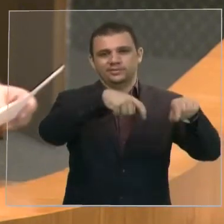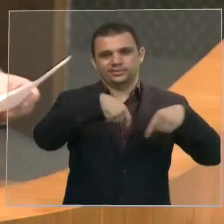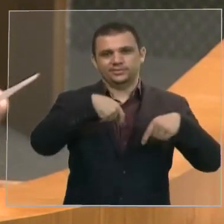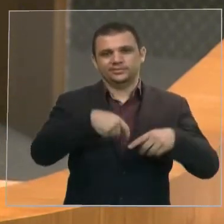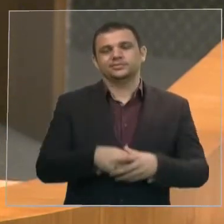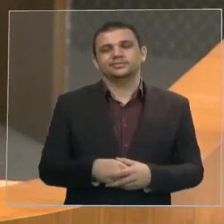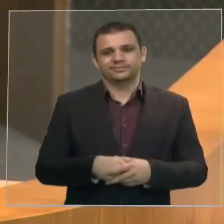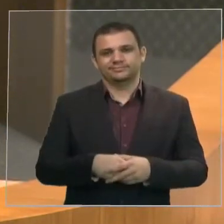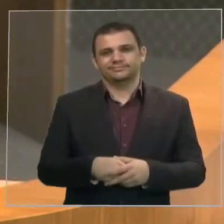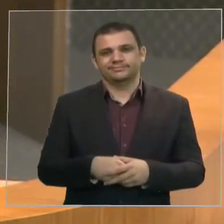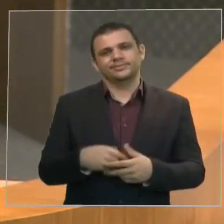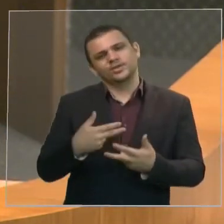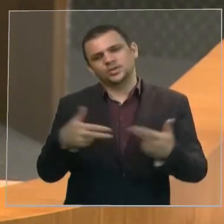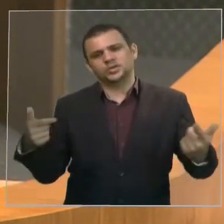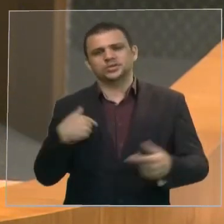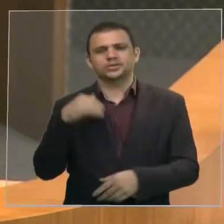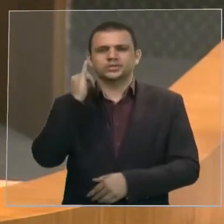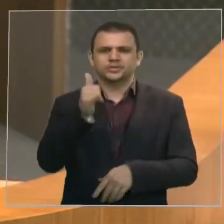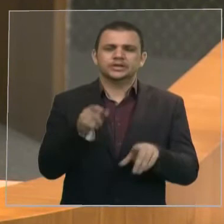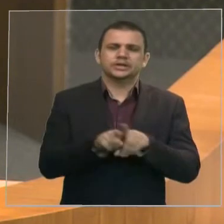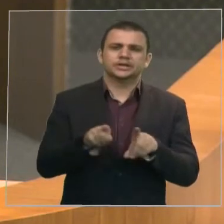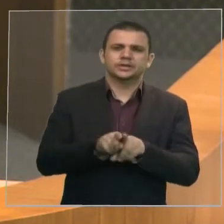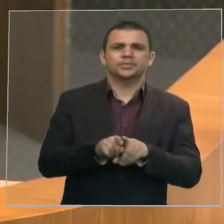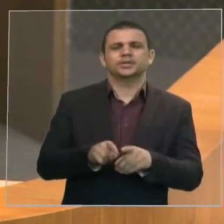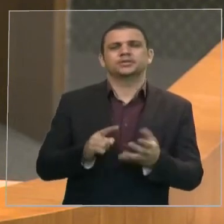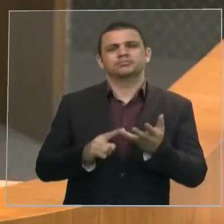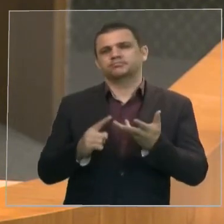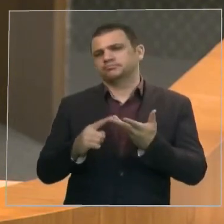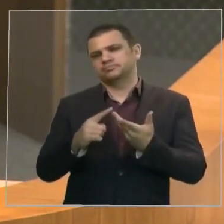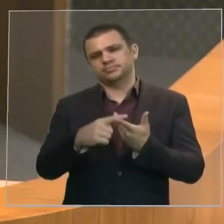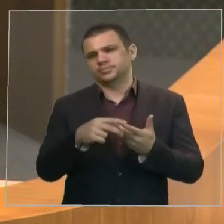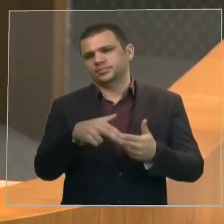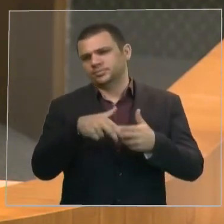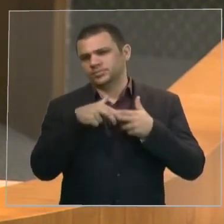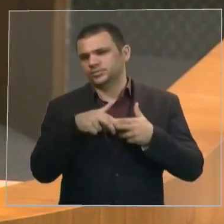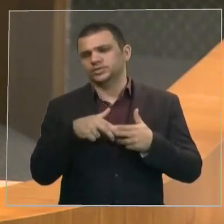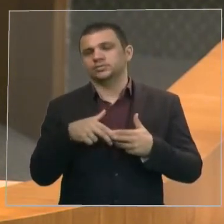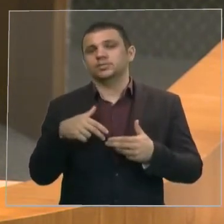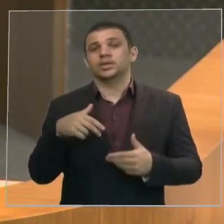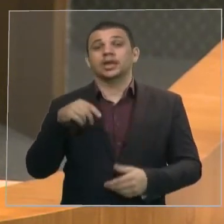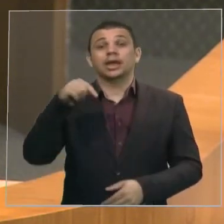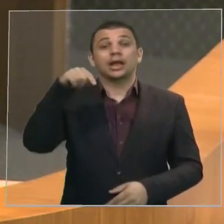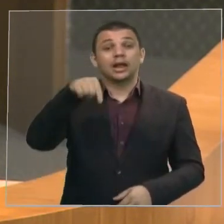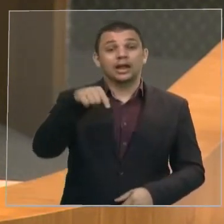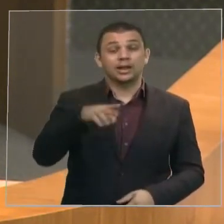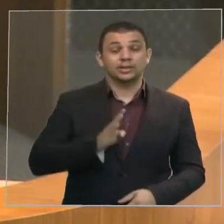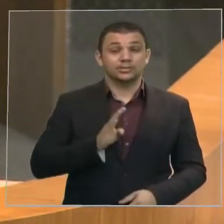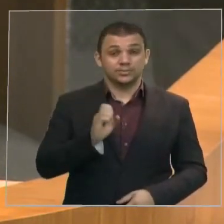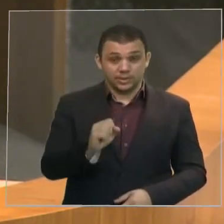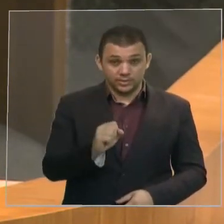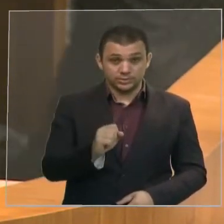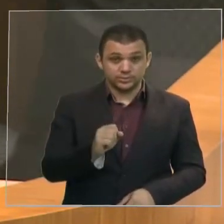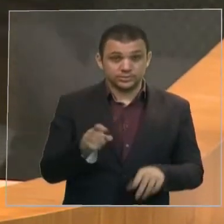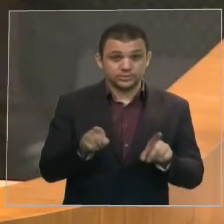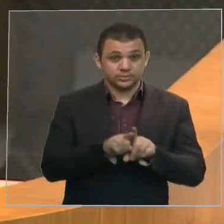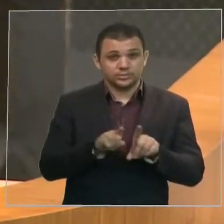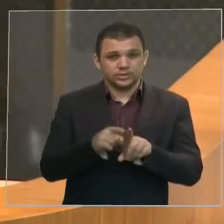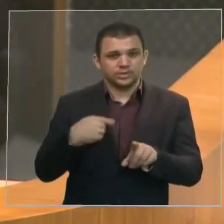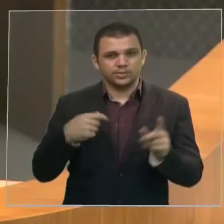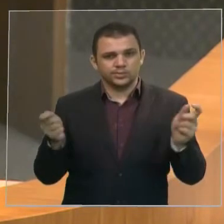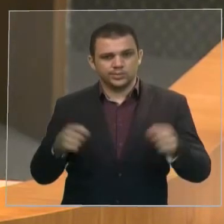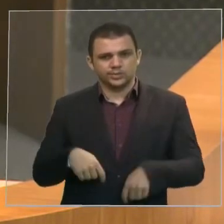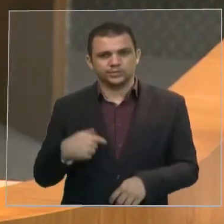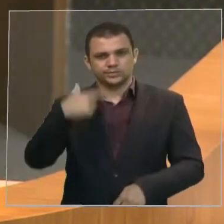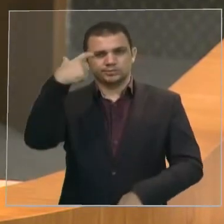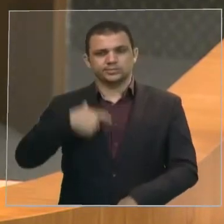ali fizemos referência. de balsas, eu tive a oportunidade, senhor presidente, inclusive, estava, eu, enquanto